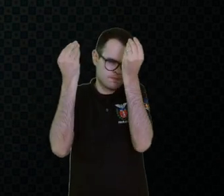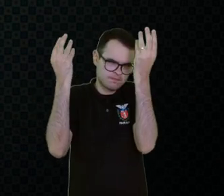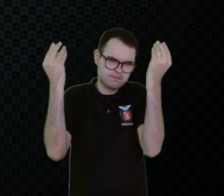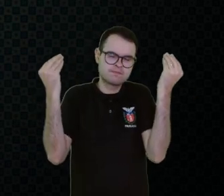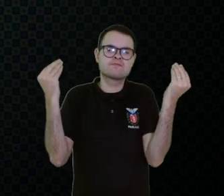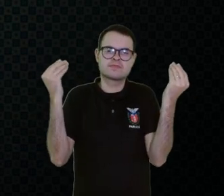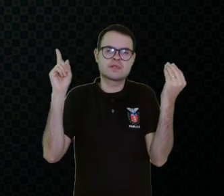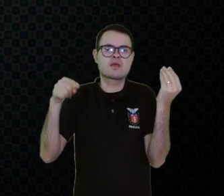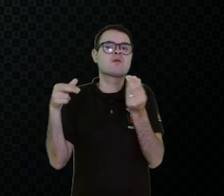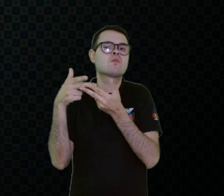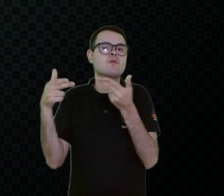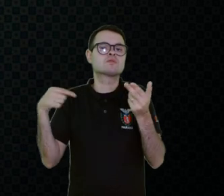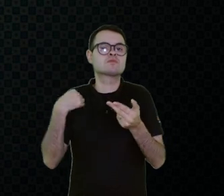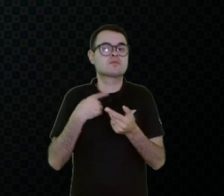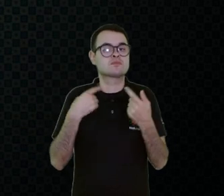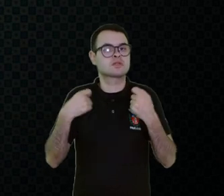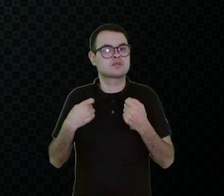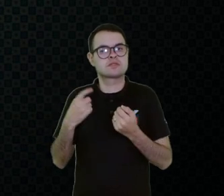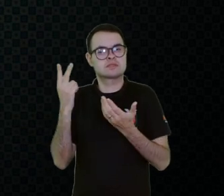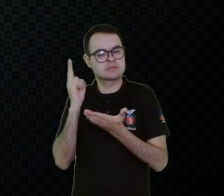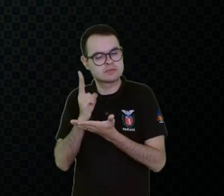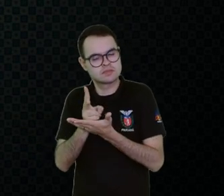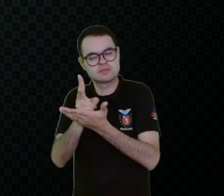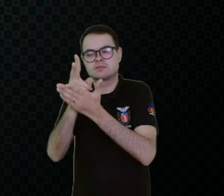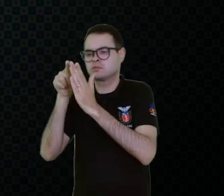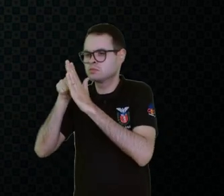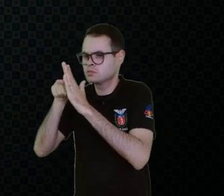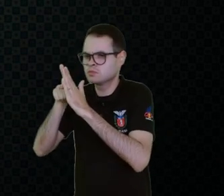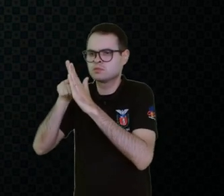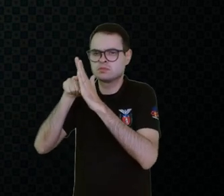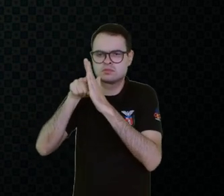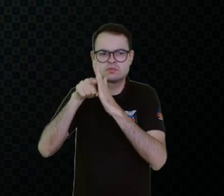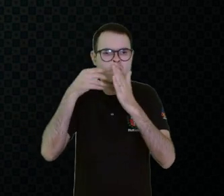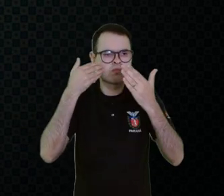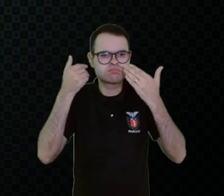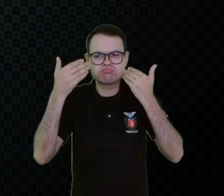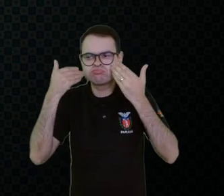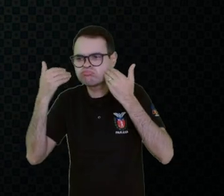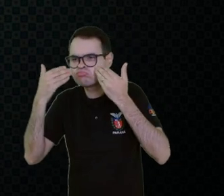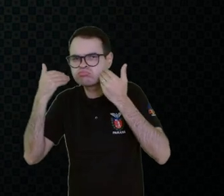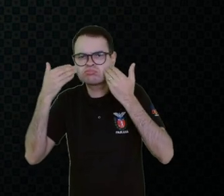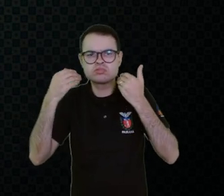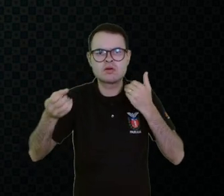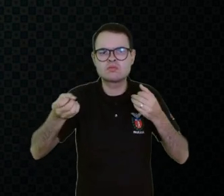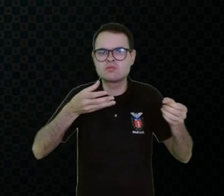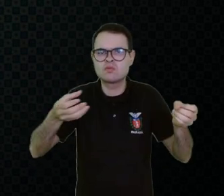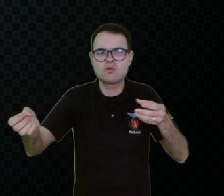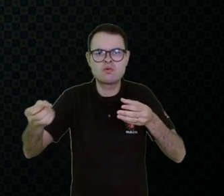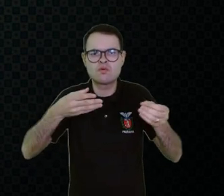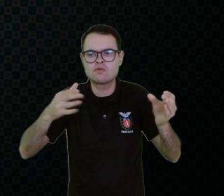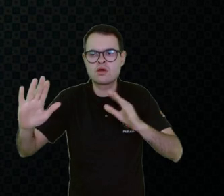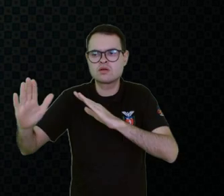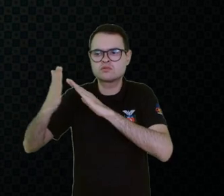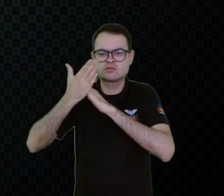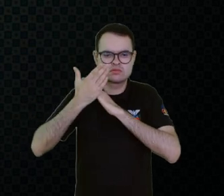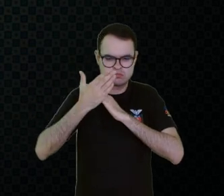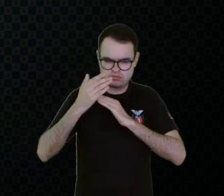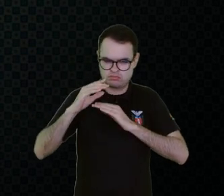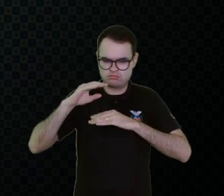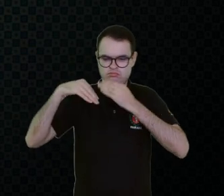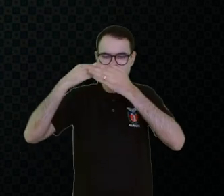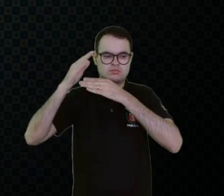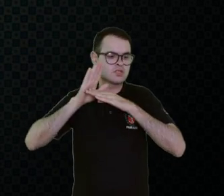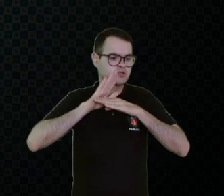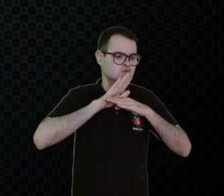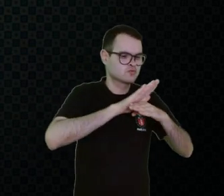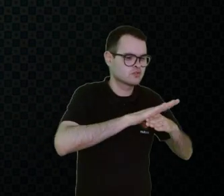Então, é algo que a gente precisa sempre estar pesquisando, sempre tem coisas novas para auxiliar cada vez mais essas pessoas que têm uma necessidade